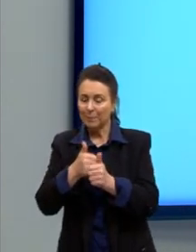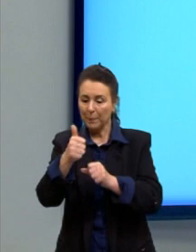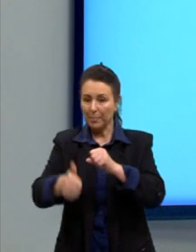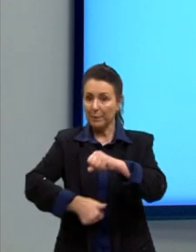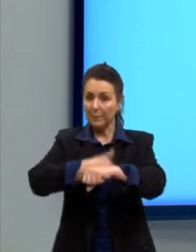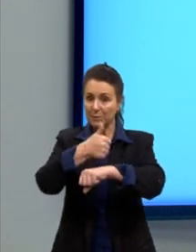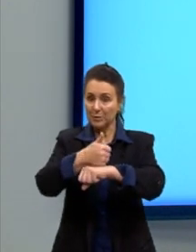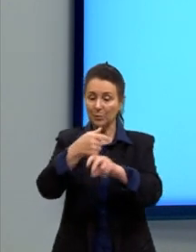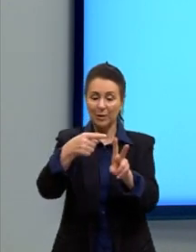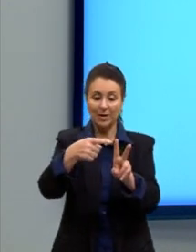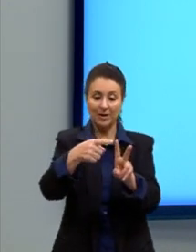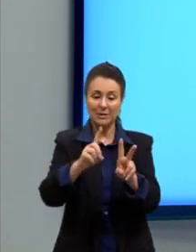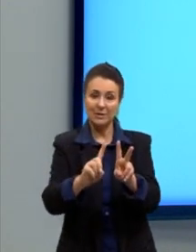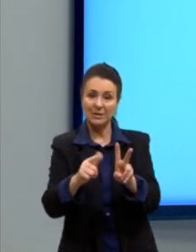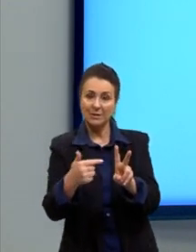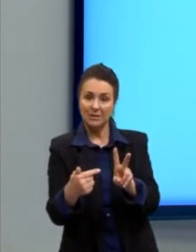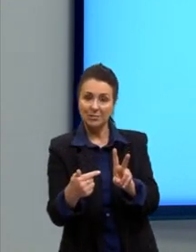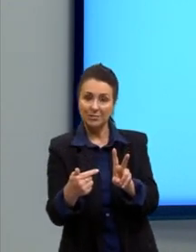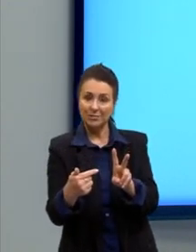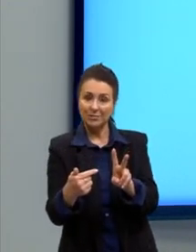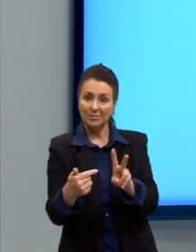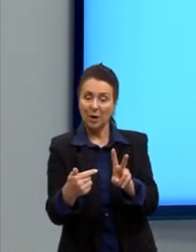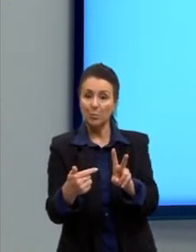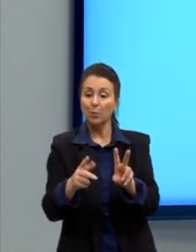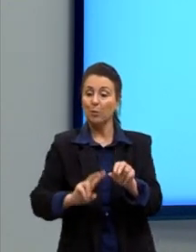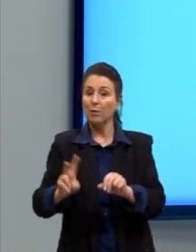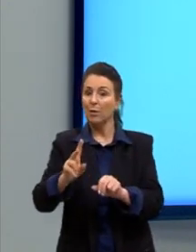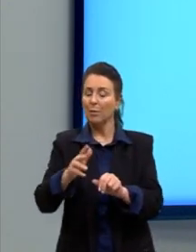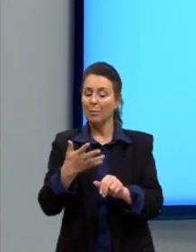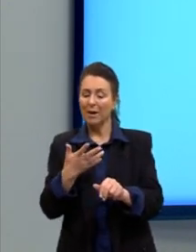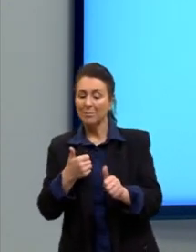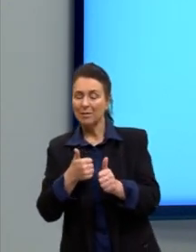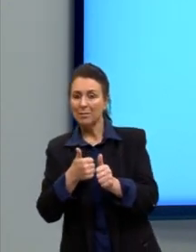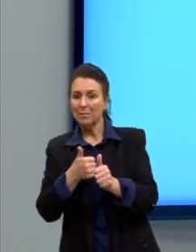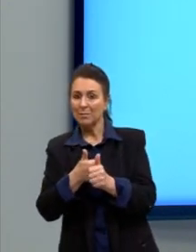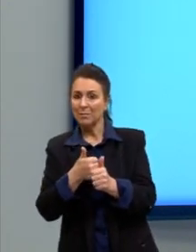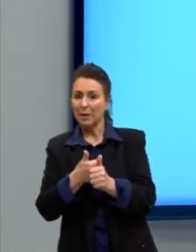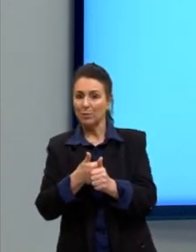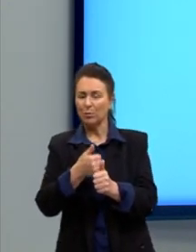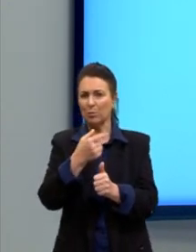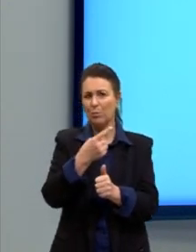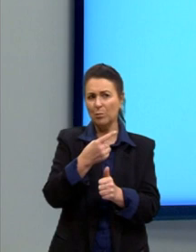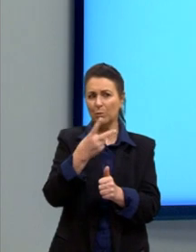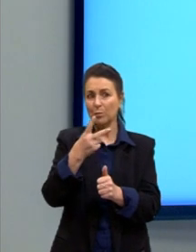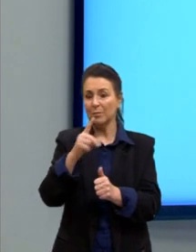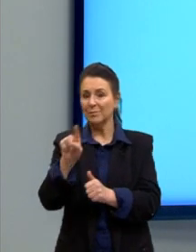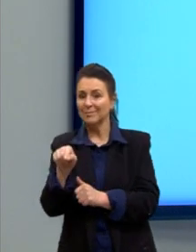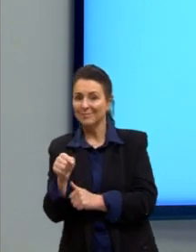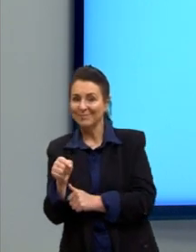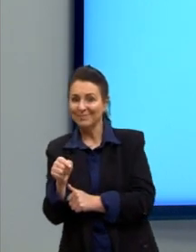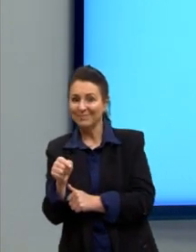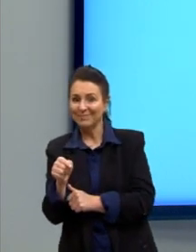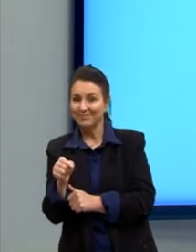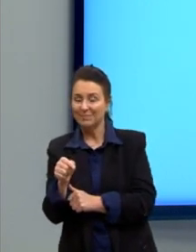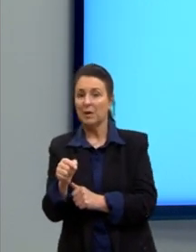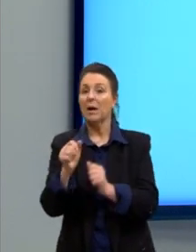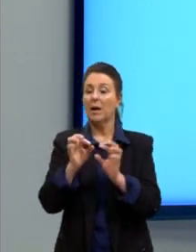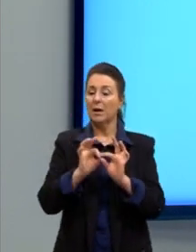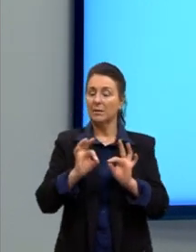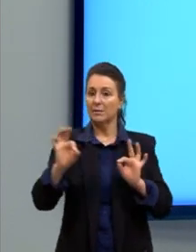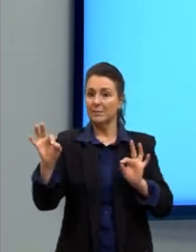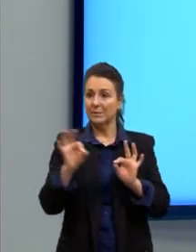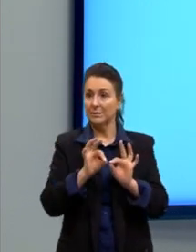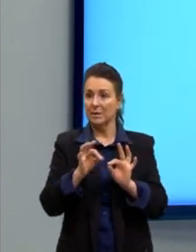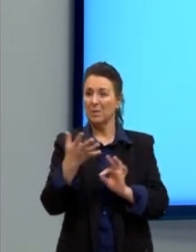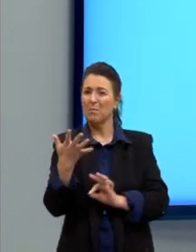17, justamente pelo valor aproximado dela em uma, duas casas decimais. Então, a distância seria